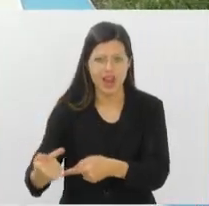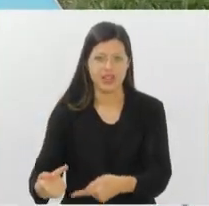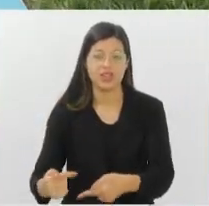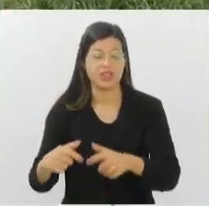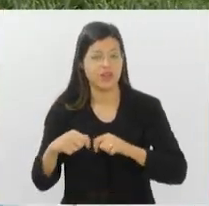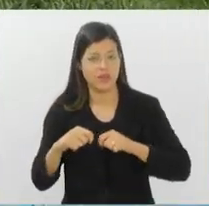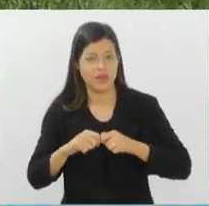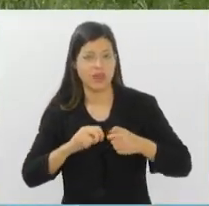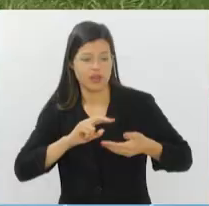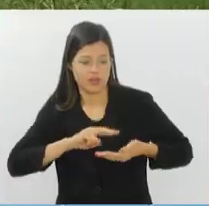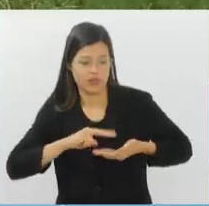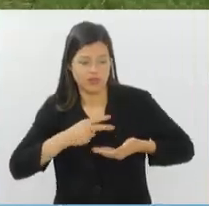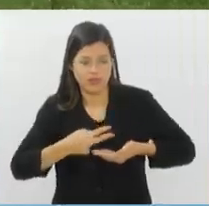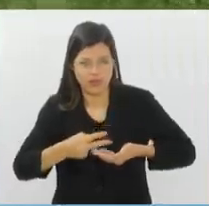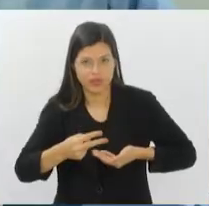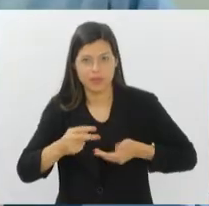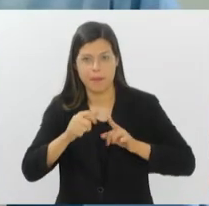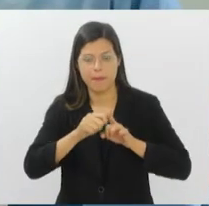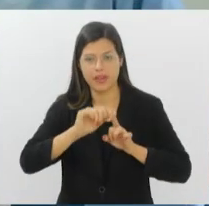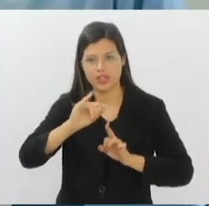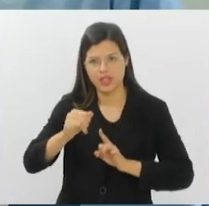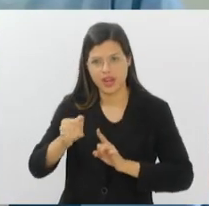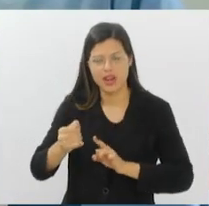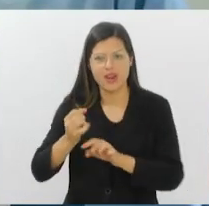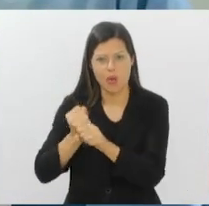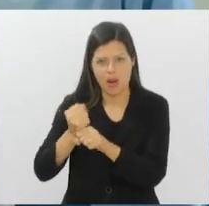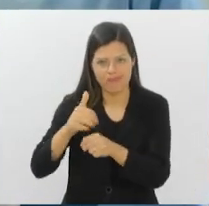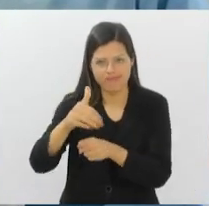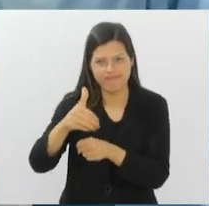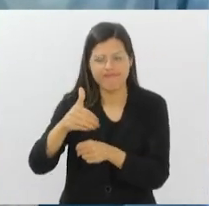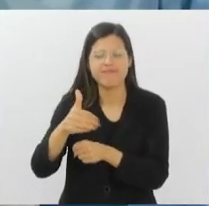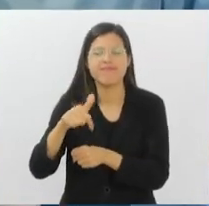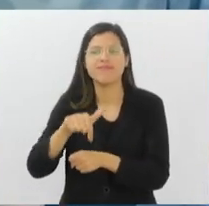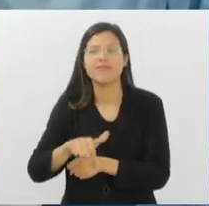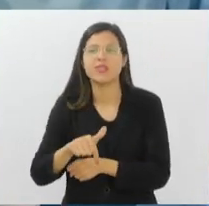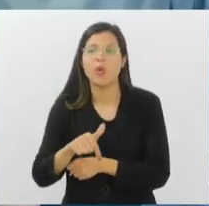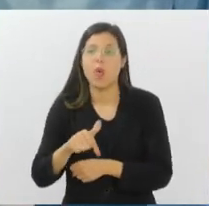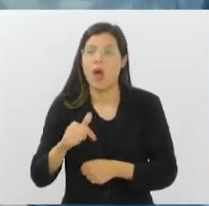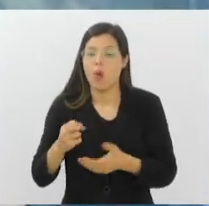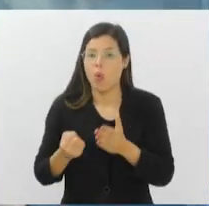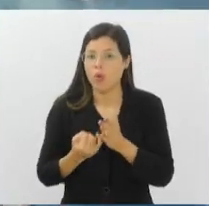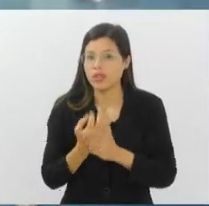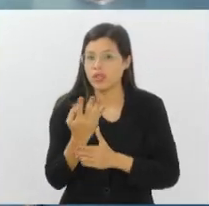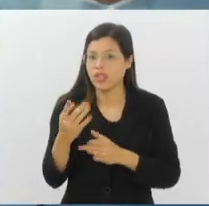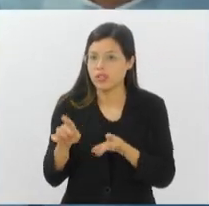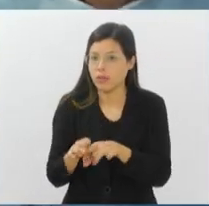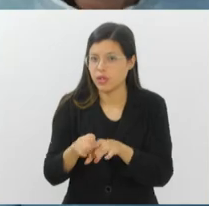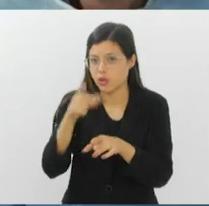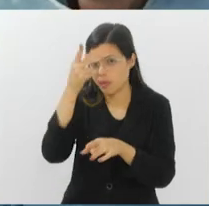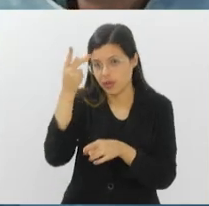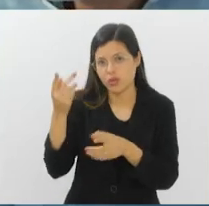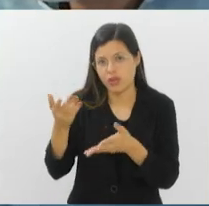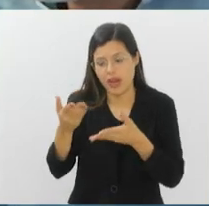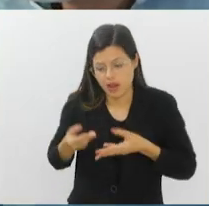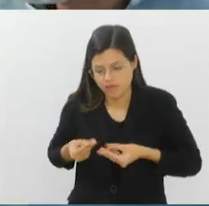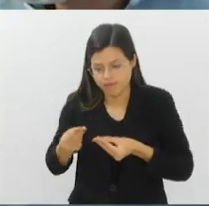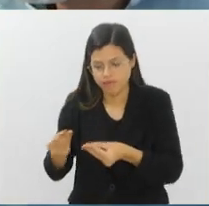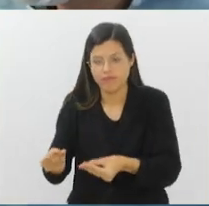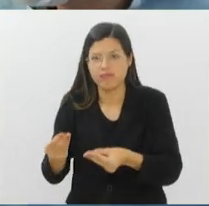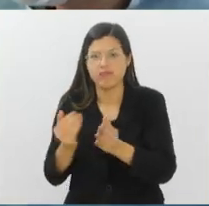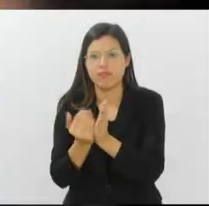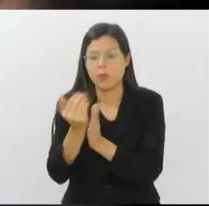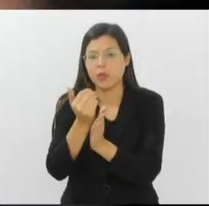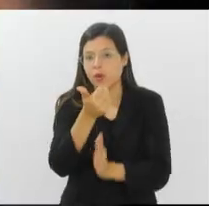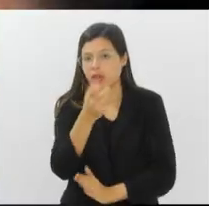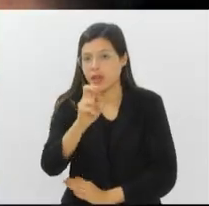fez o transplante em janeiro deste ano. Além do número de transplantados, a quantidade de doadores também cresceu 15% em relação